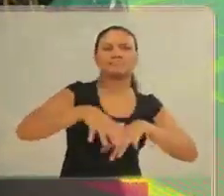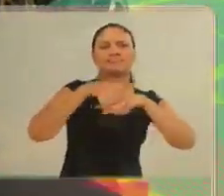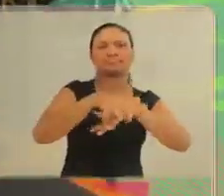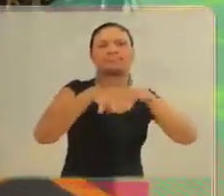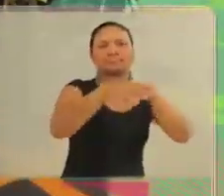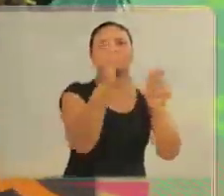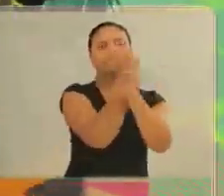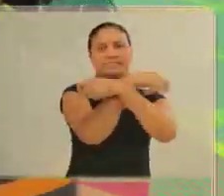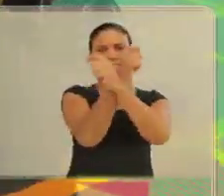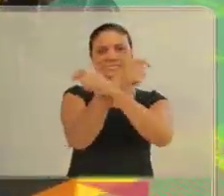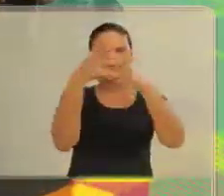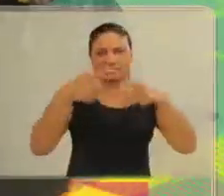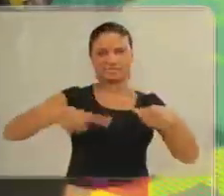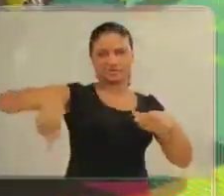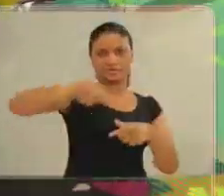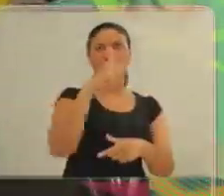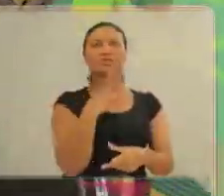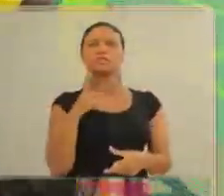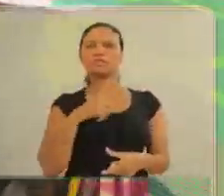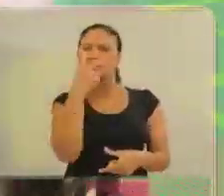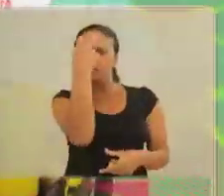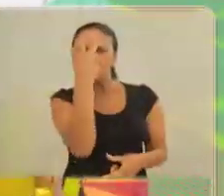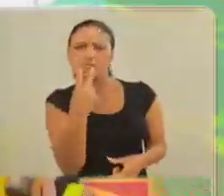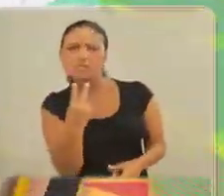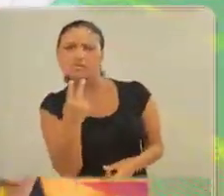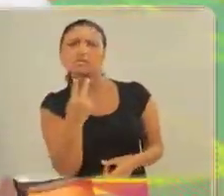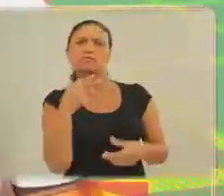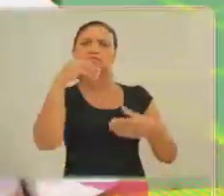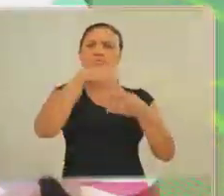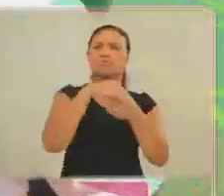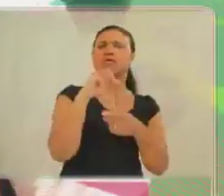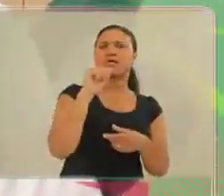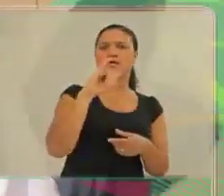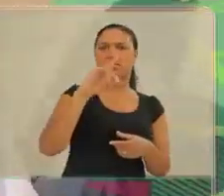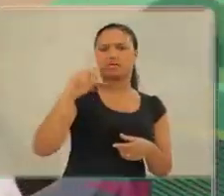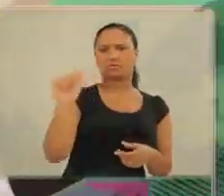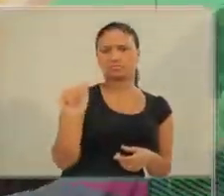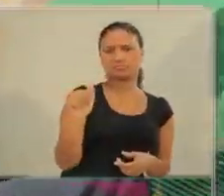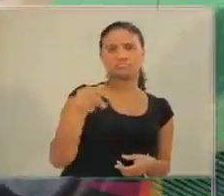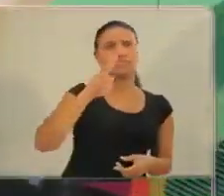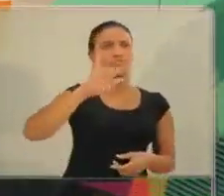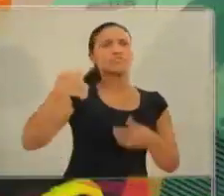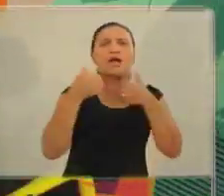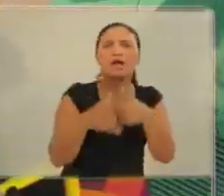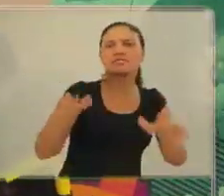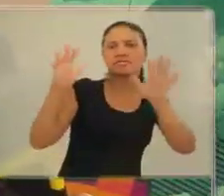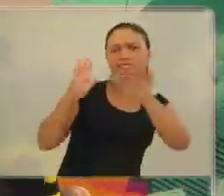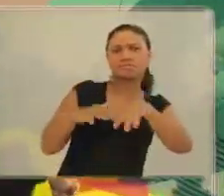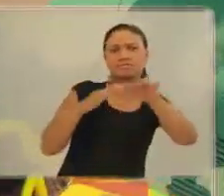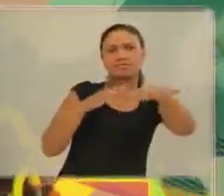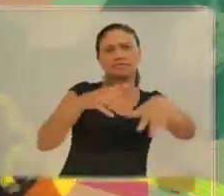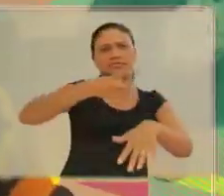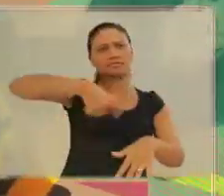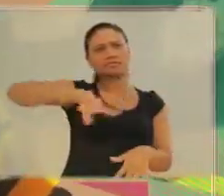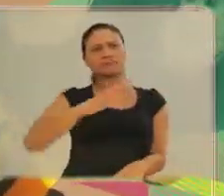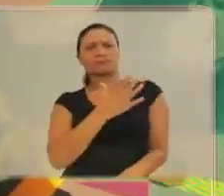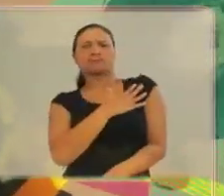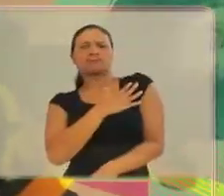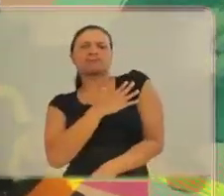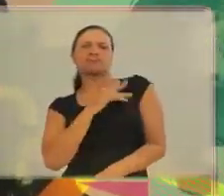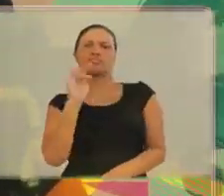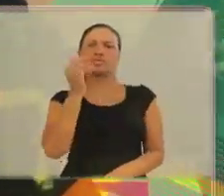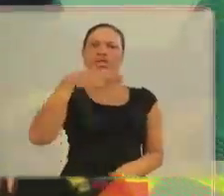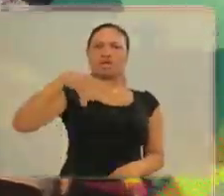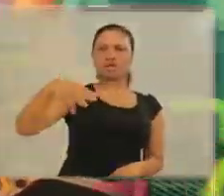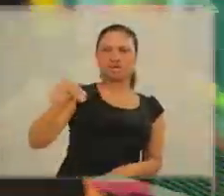Nós temos aqui cadeirantes, temos o pessoal da Anaerj, que a Associação de Anões do Rio de Janeiro, nós temos um grupo da